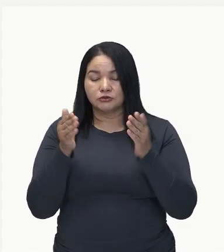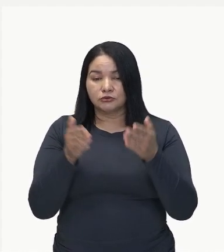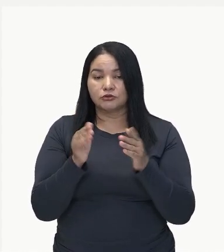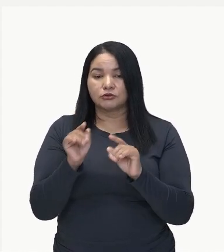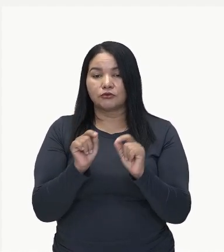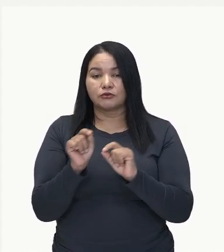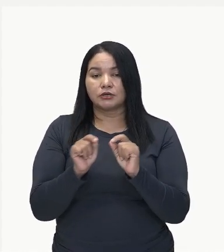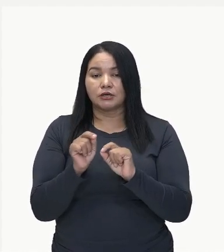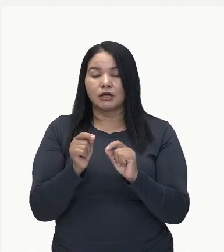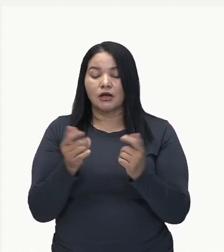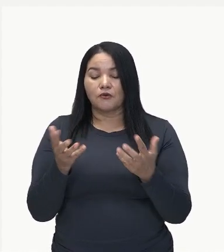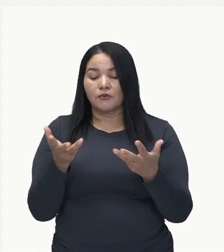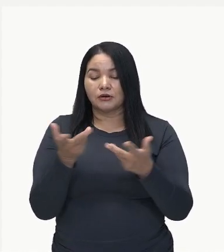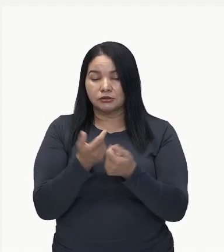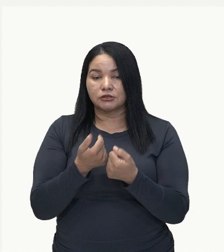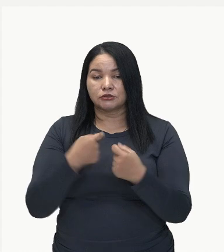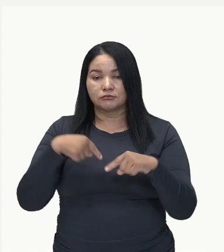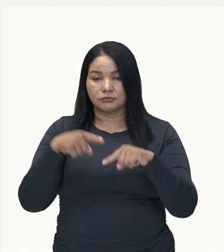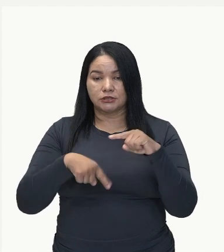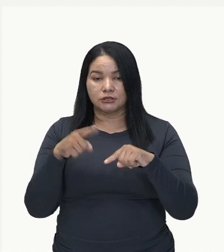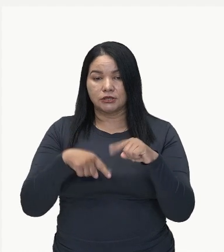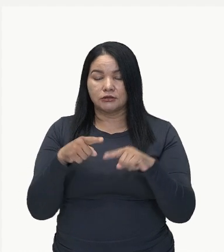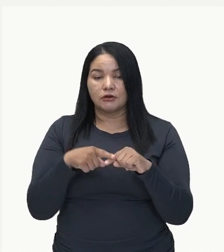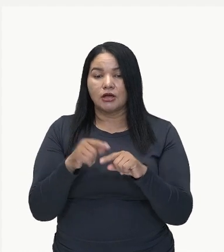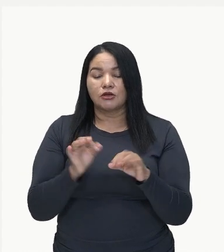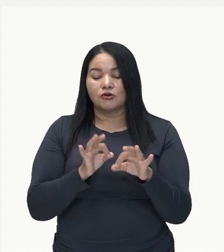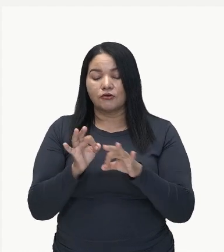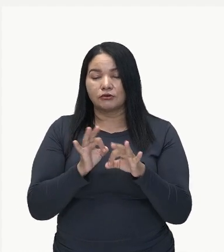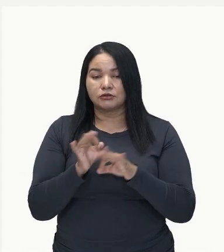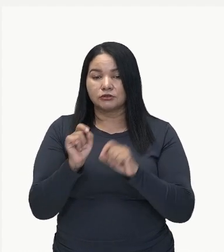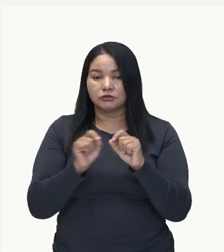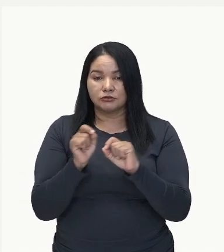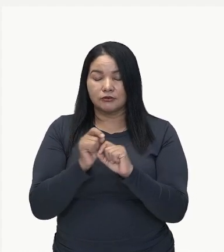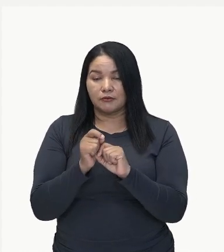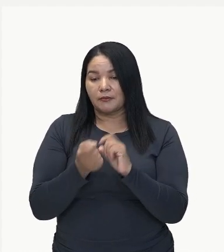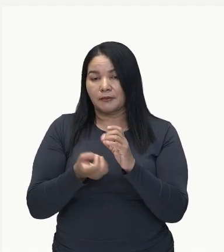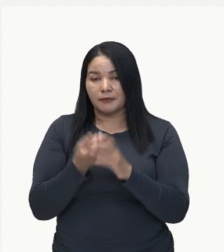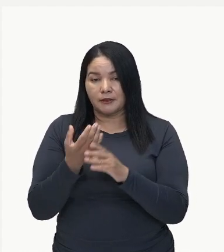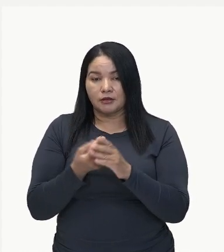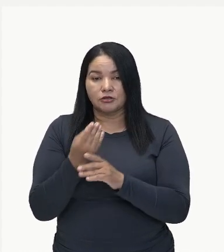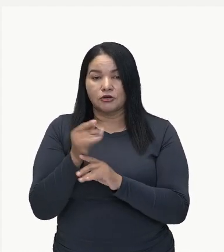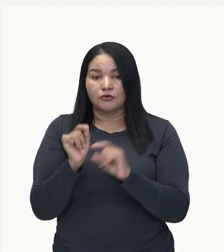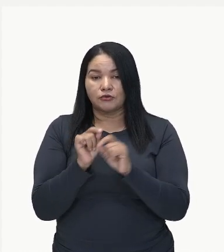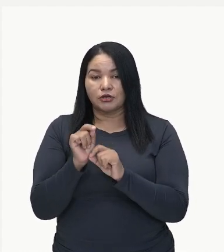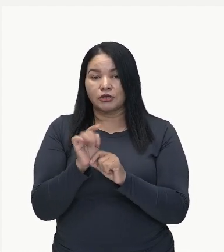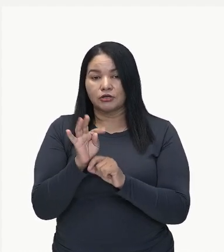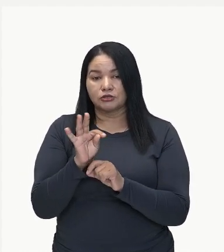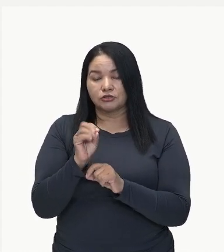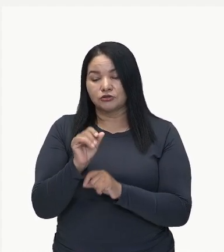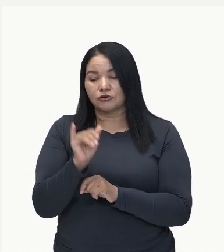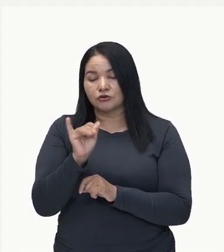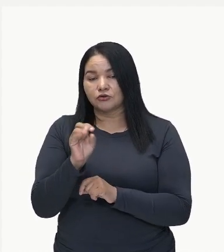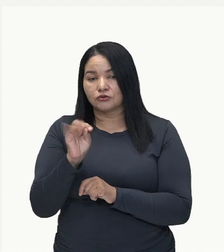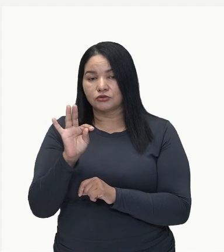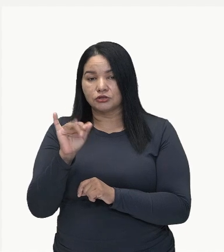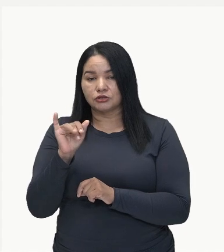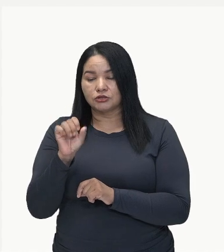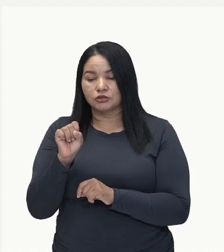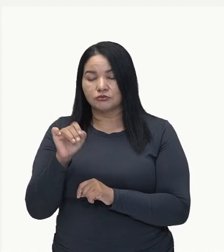produtos, desenvolveu-se uma nova organização da produção, que é o chamado toyotismo.